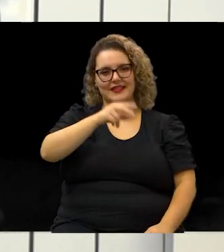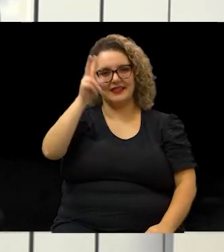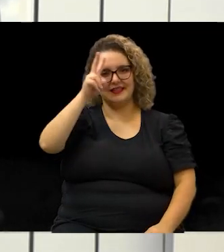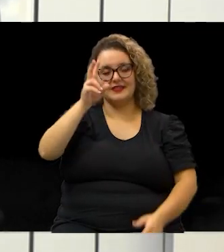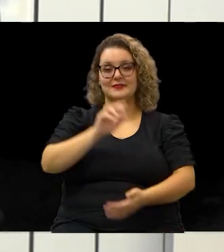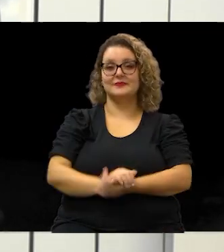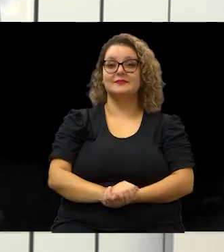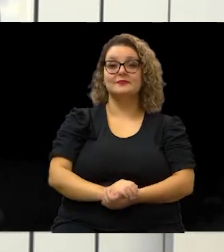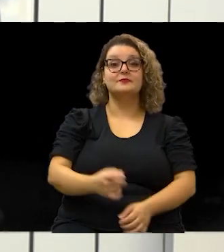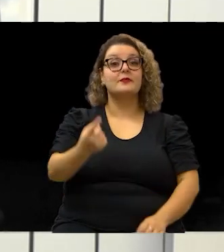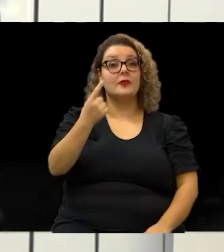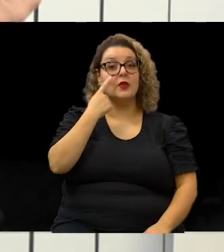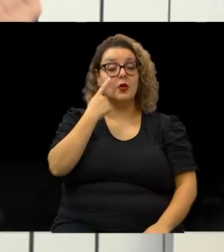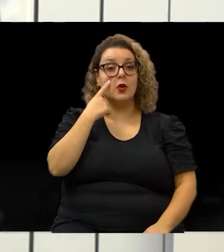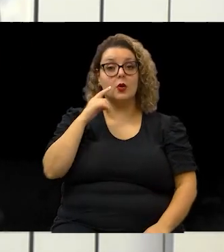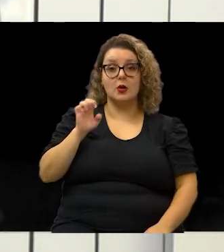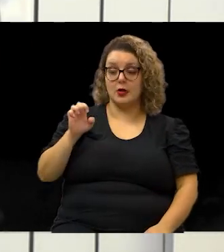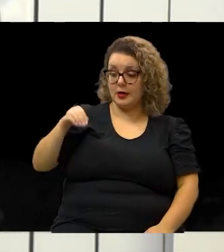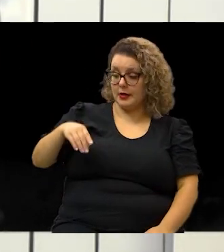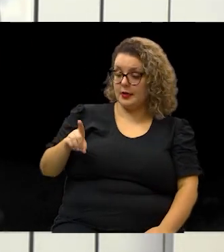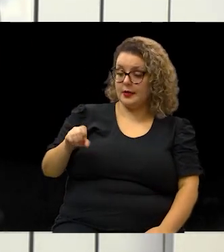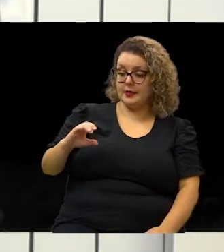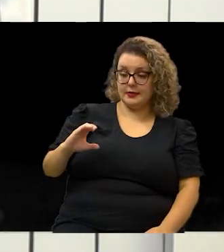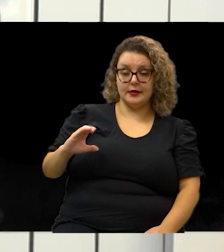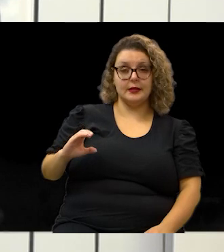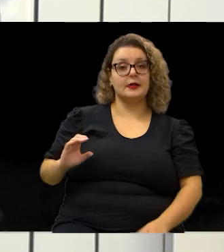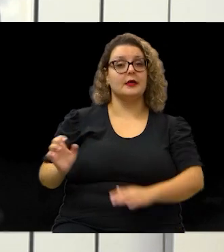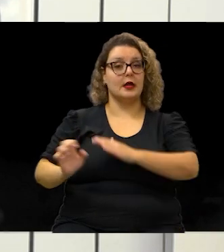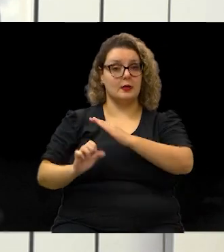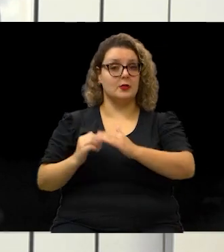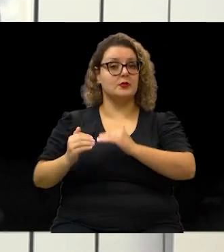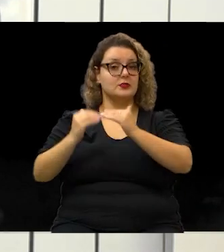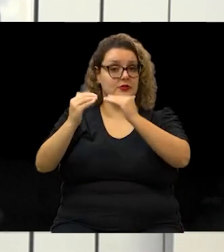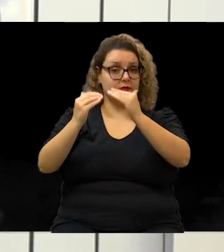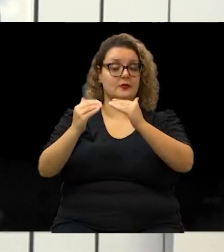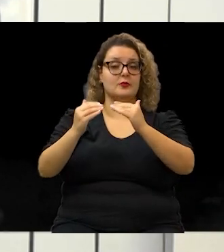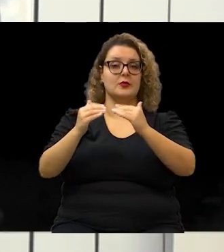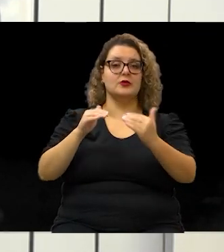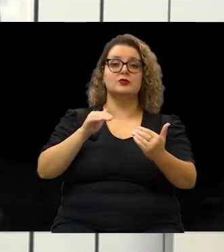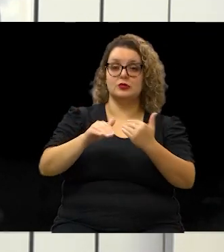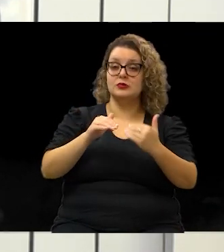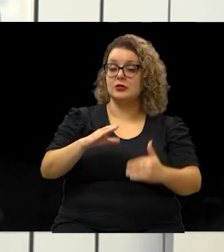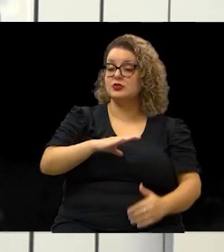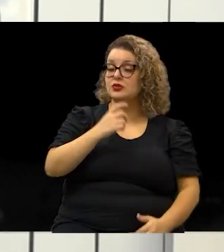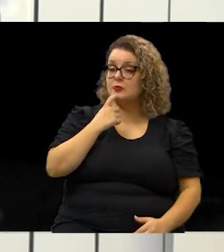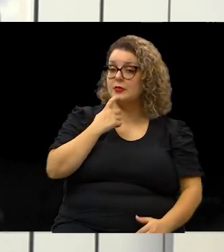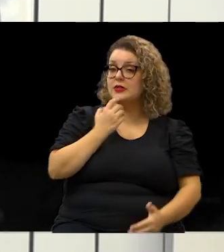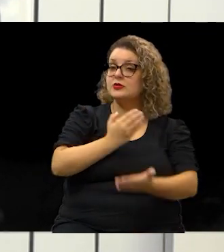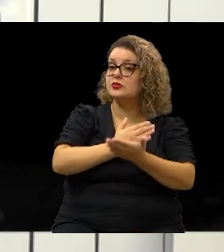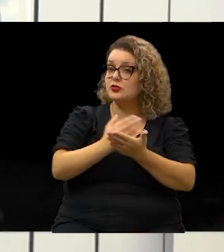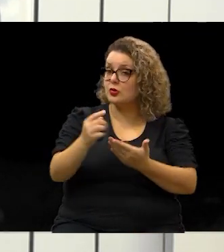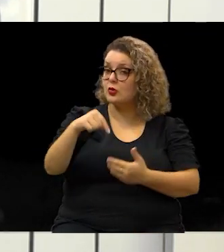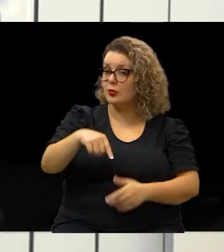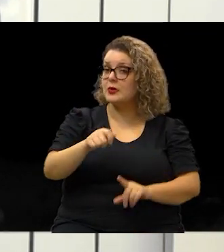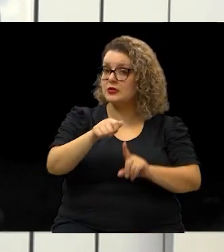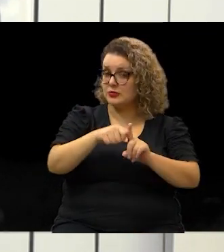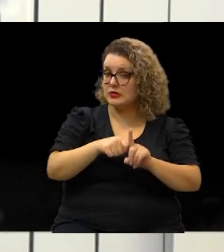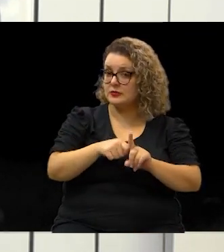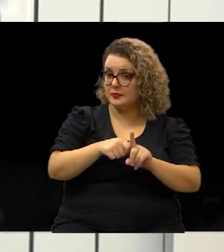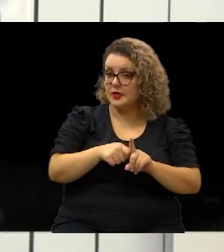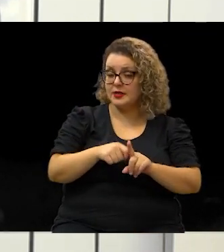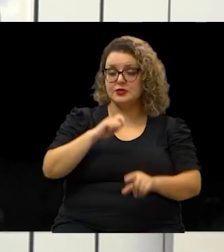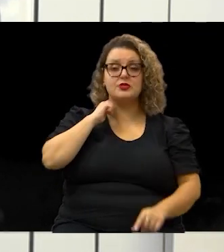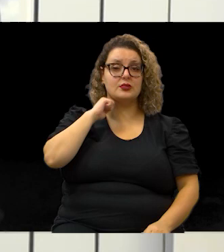E olha só, a Endec, a empresa municipal de desenvolvimento de Campinas, desde o início deste mês de abril,